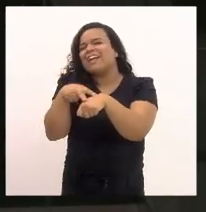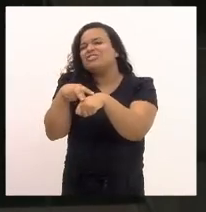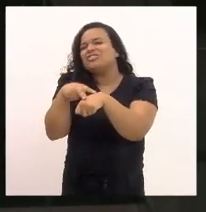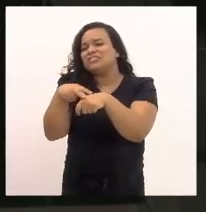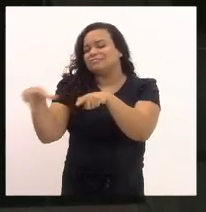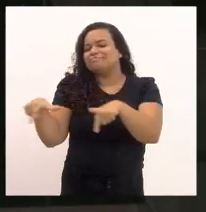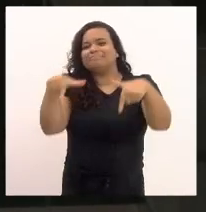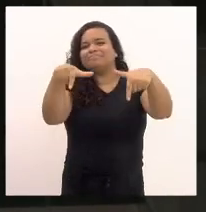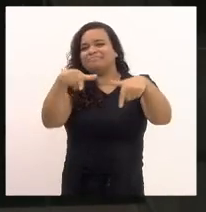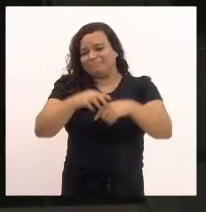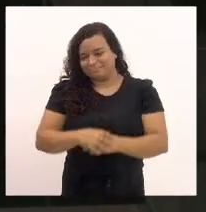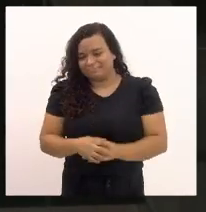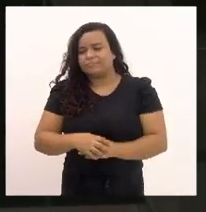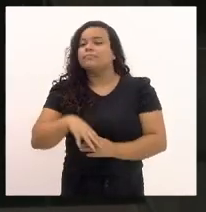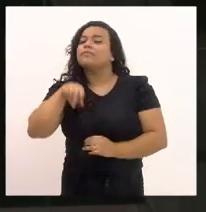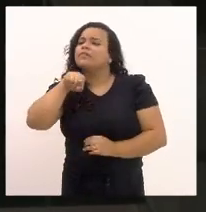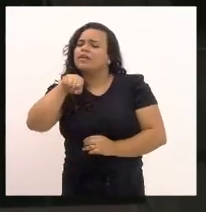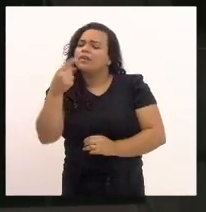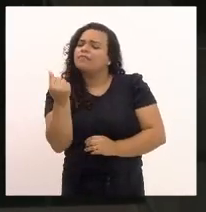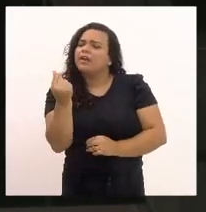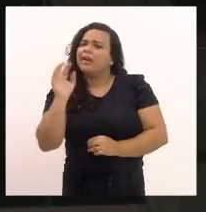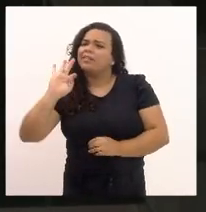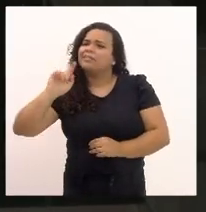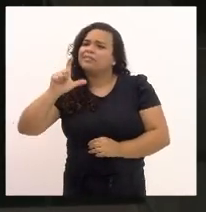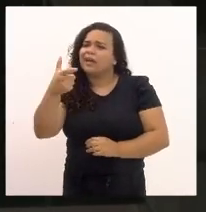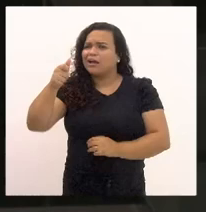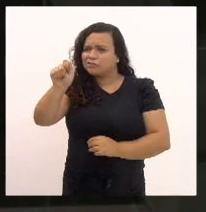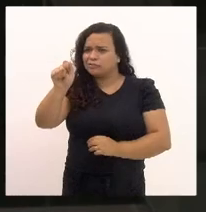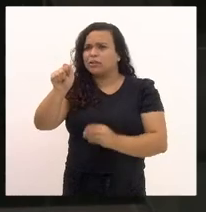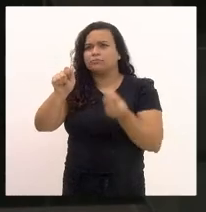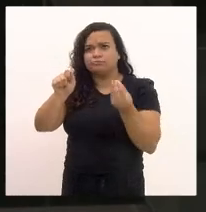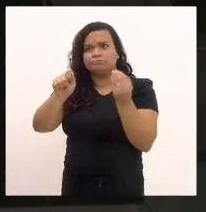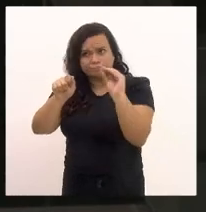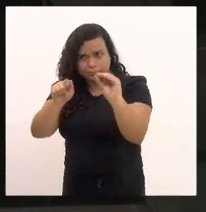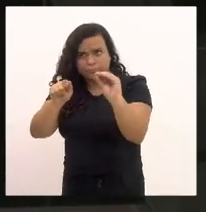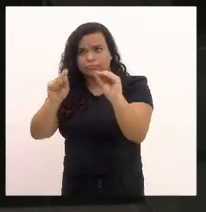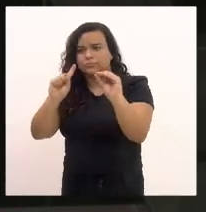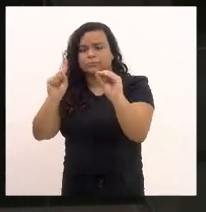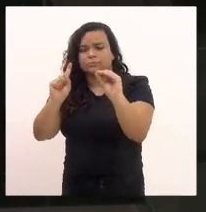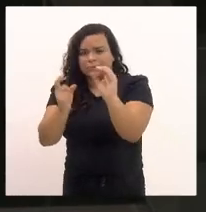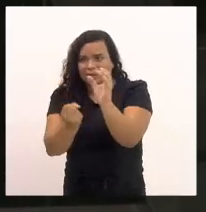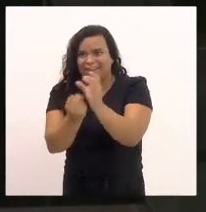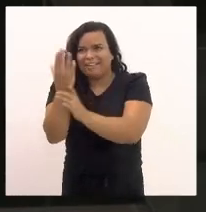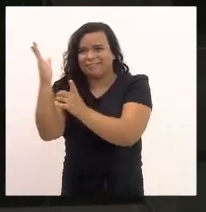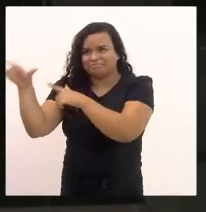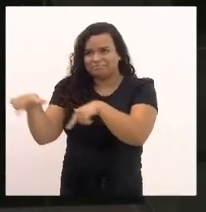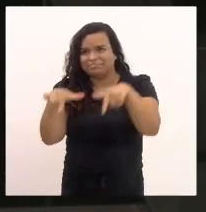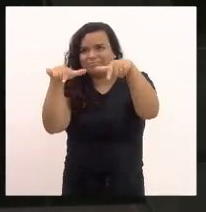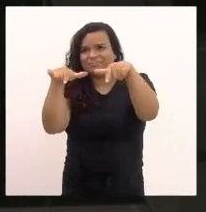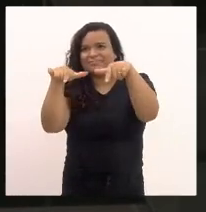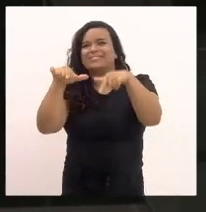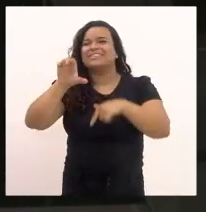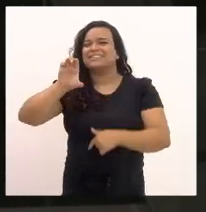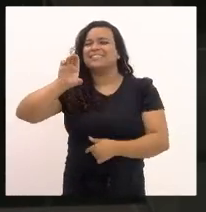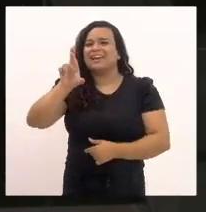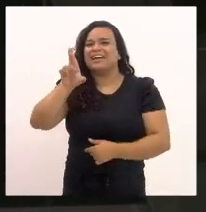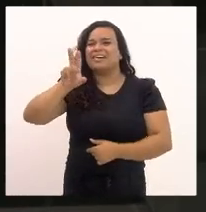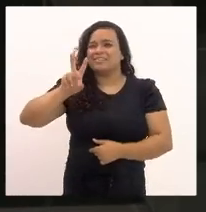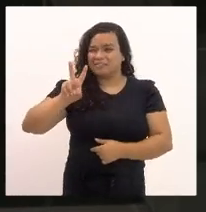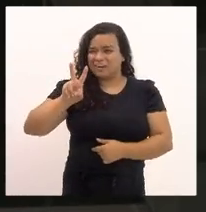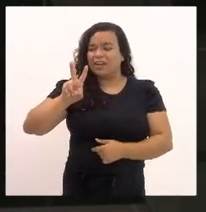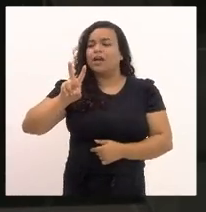essa taxa de publicação, essa taxa de emissão do CRLV era